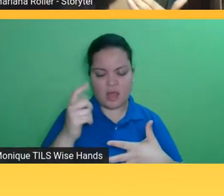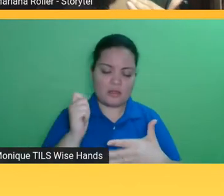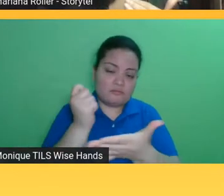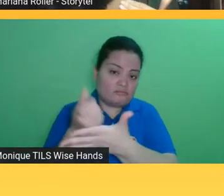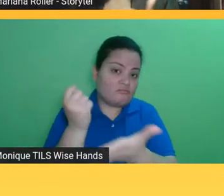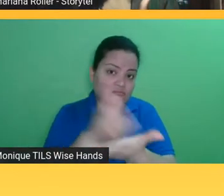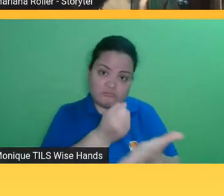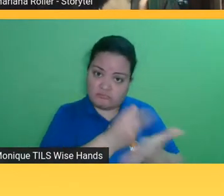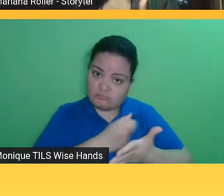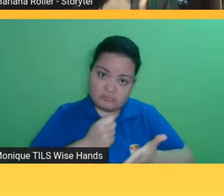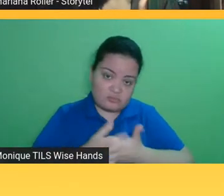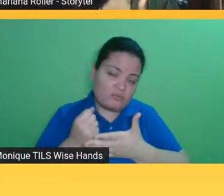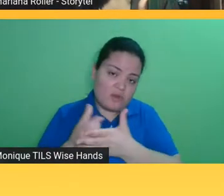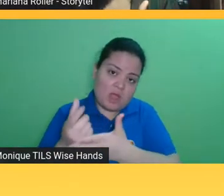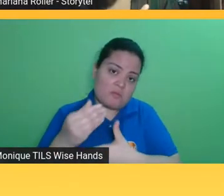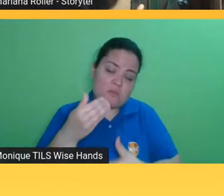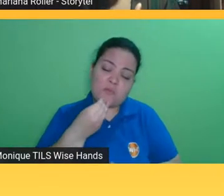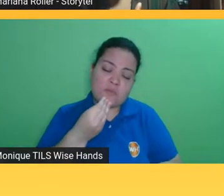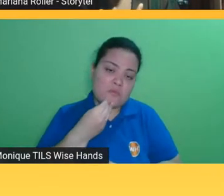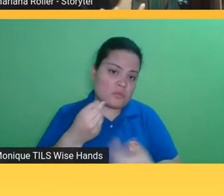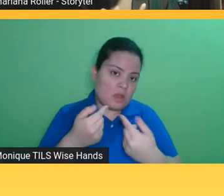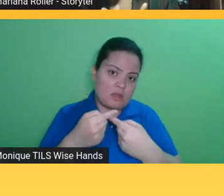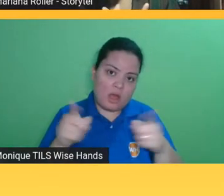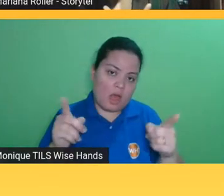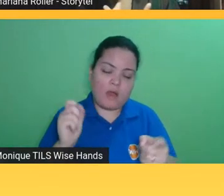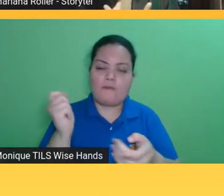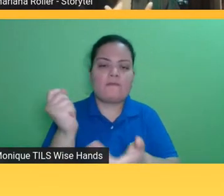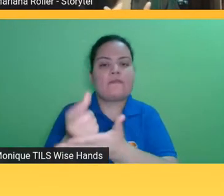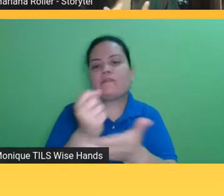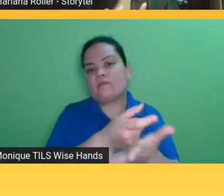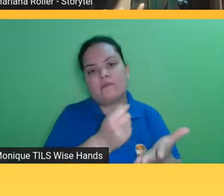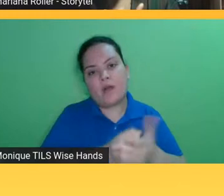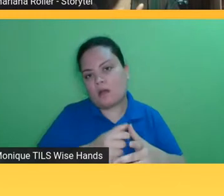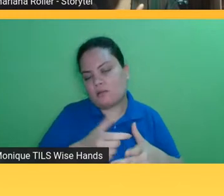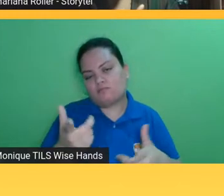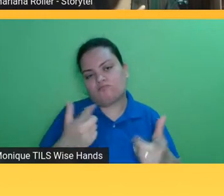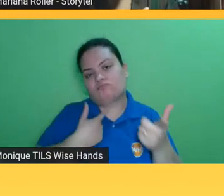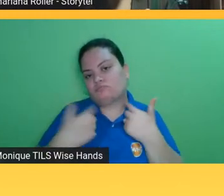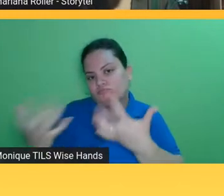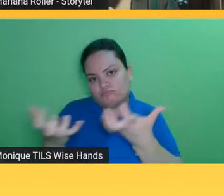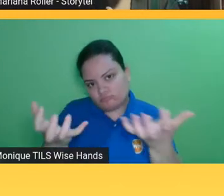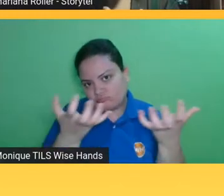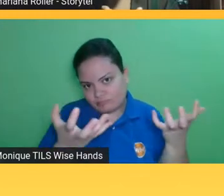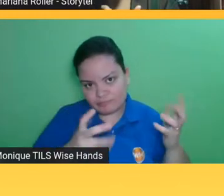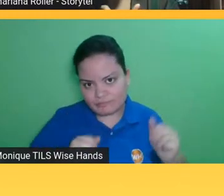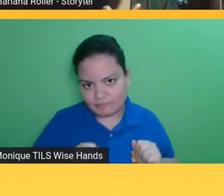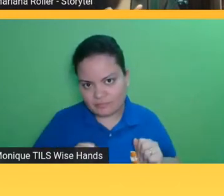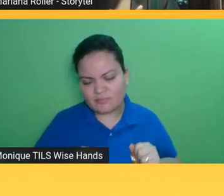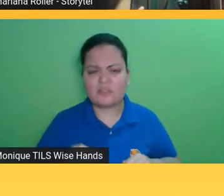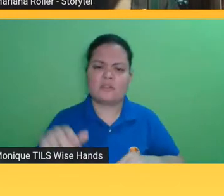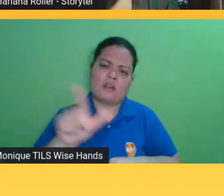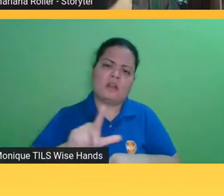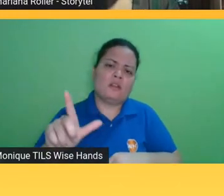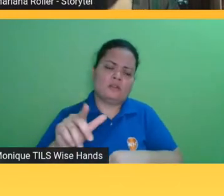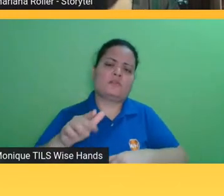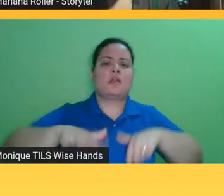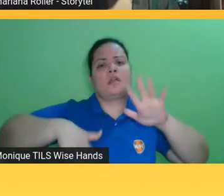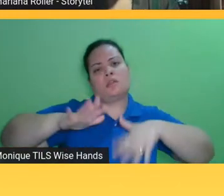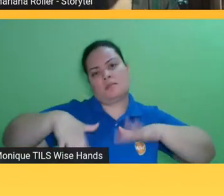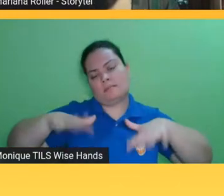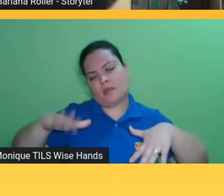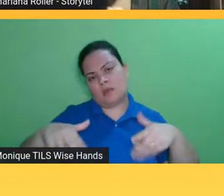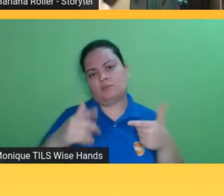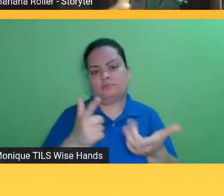por ele ser um produto mais mais em conta a gente tem no Brasil livros muito mais baratos do que no resto do mundo